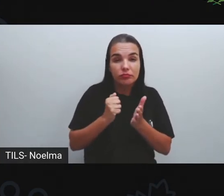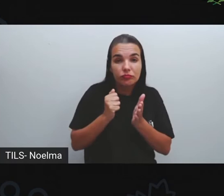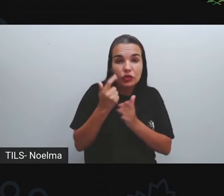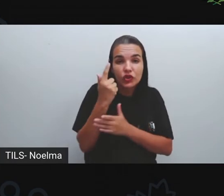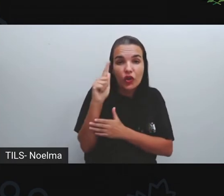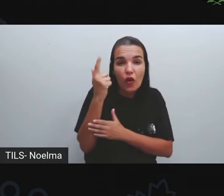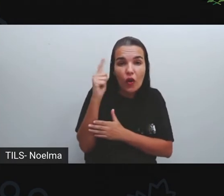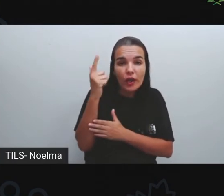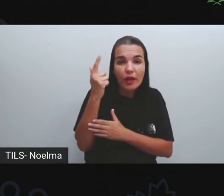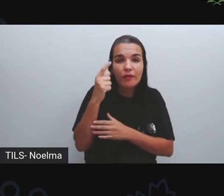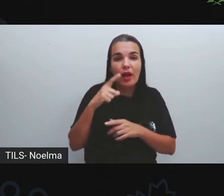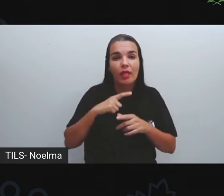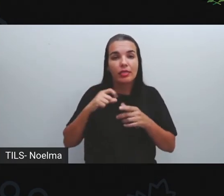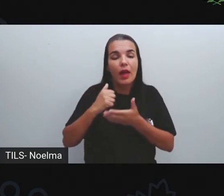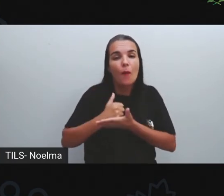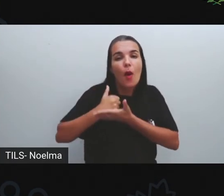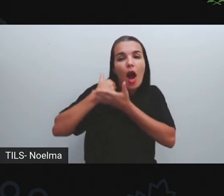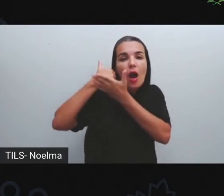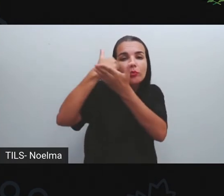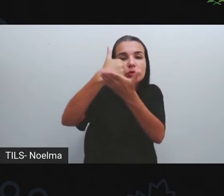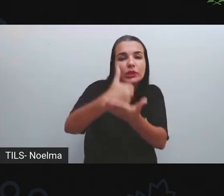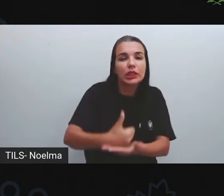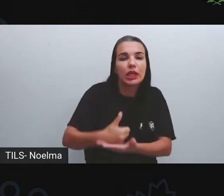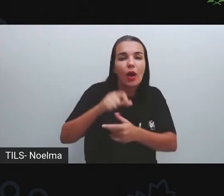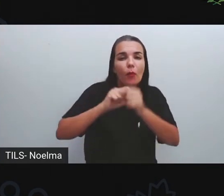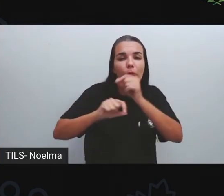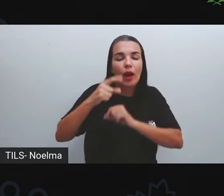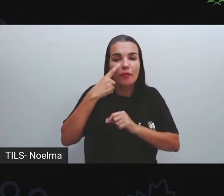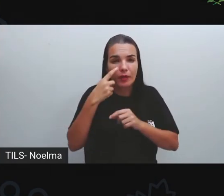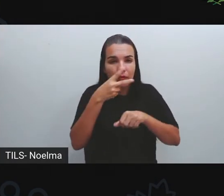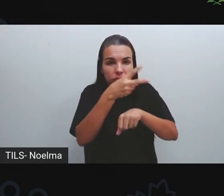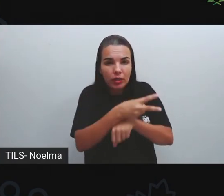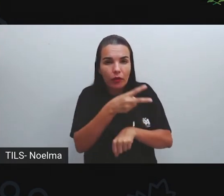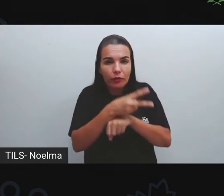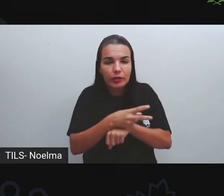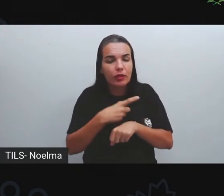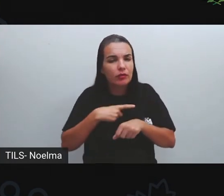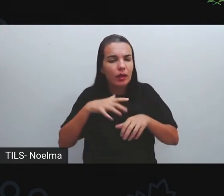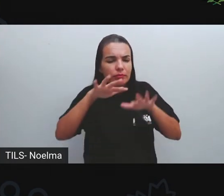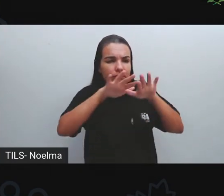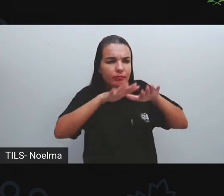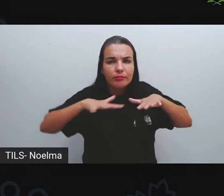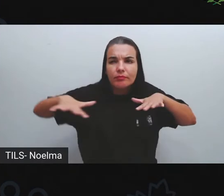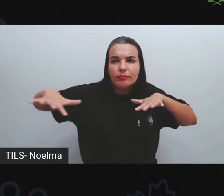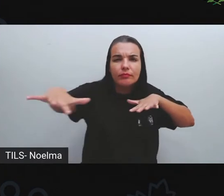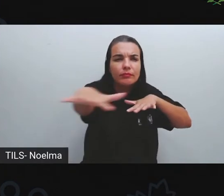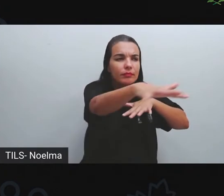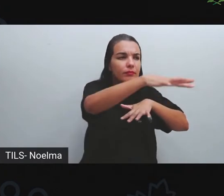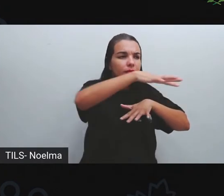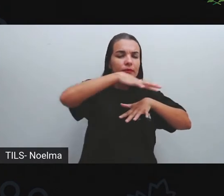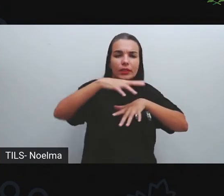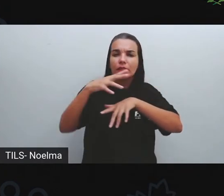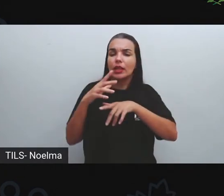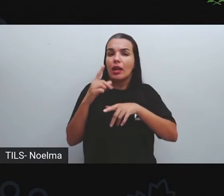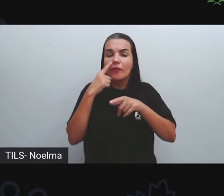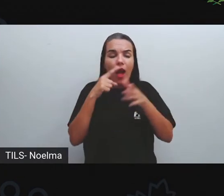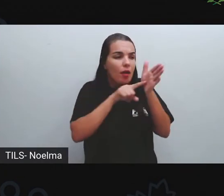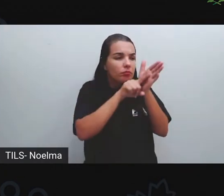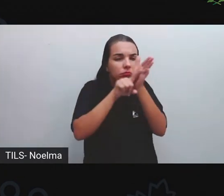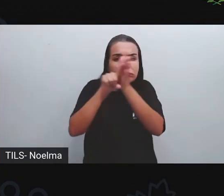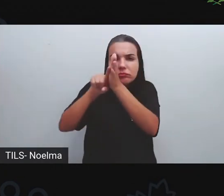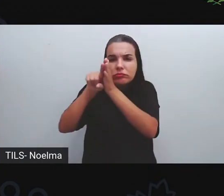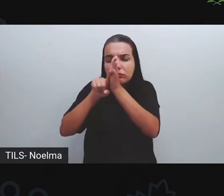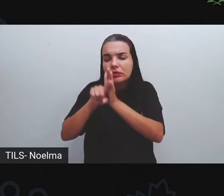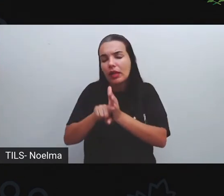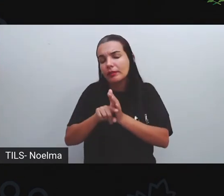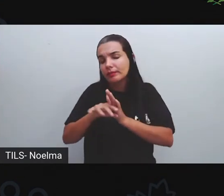um recorte específico, tal qual a gente viu aí no vídeo, né? A professora fez uma análise de uma